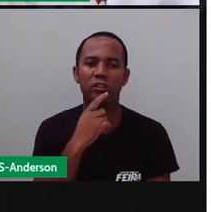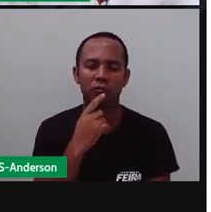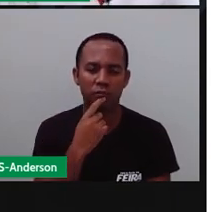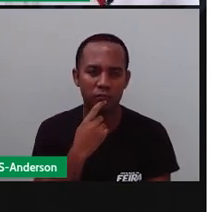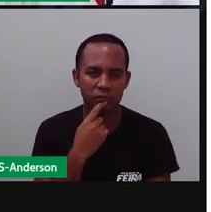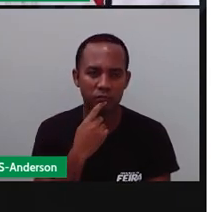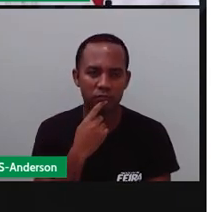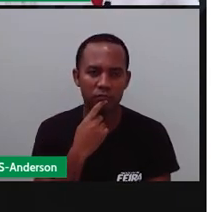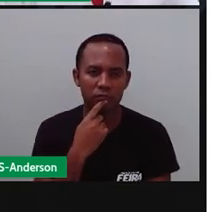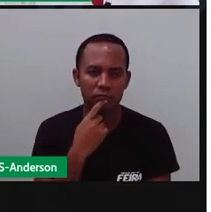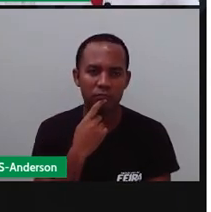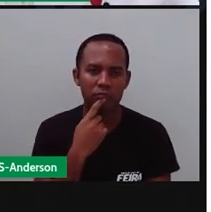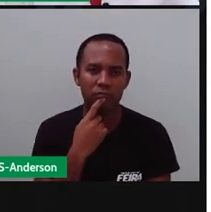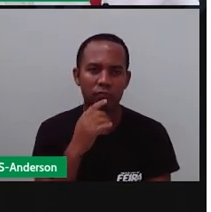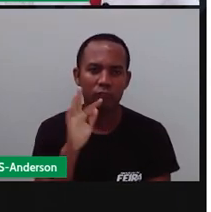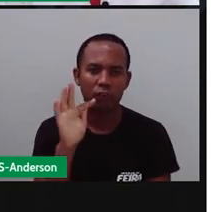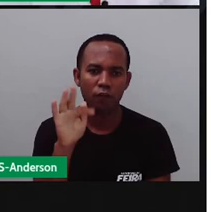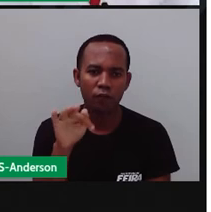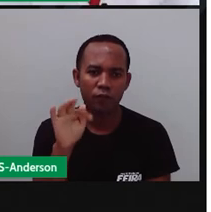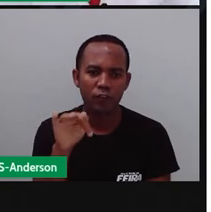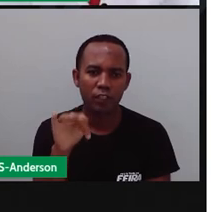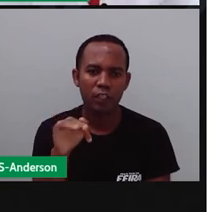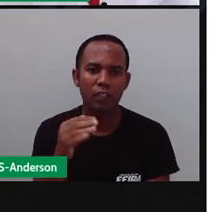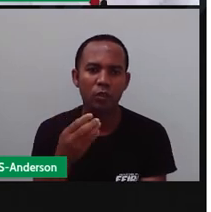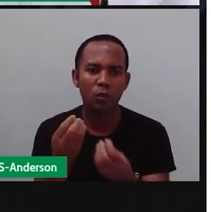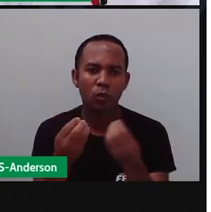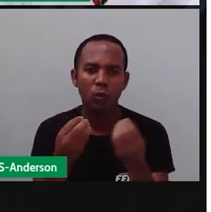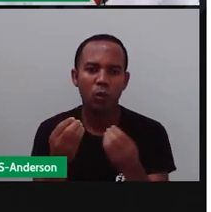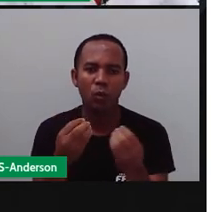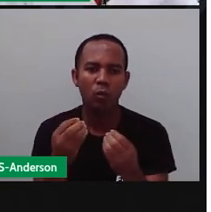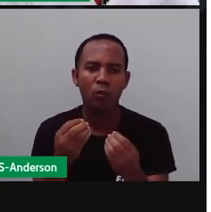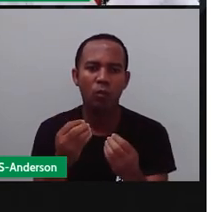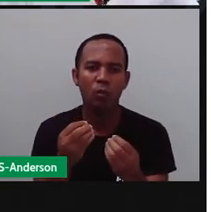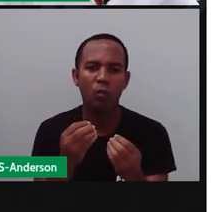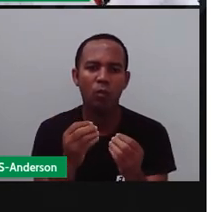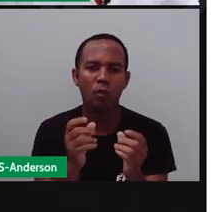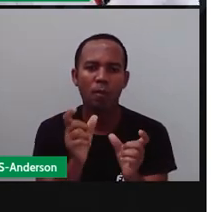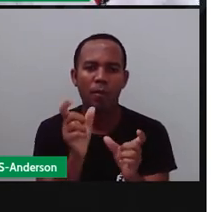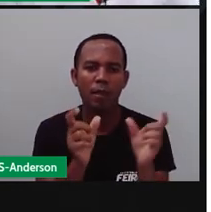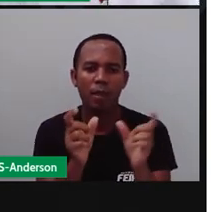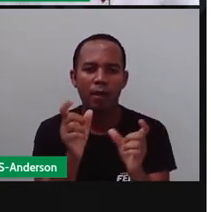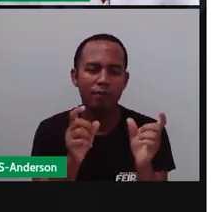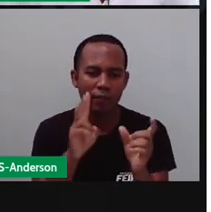esse T final aqui não é a minha sílaba mais forte.